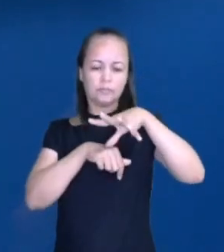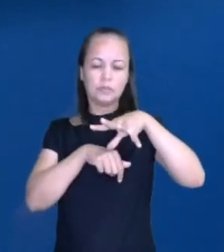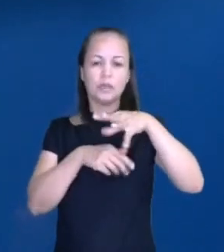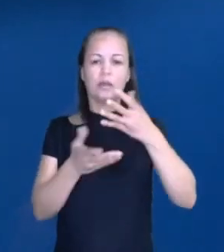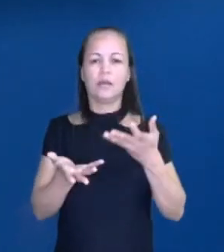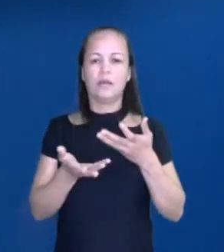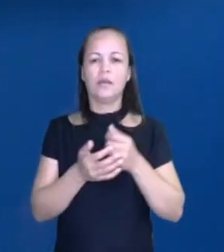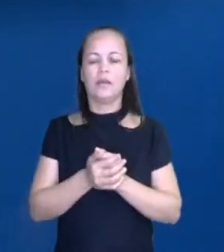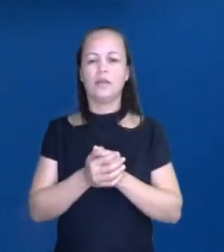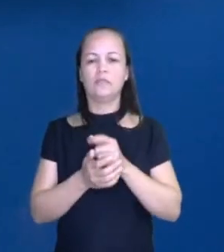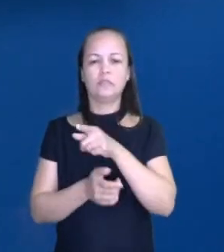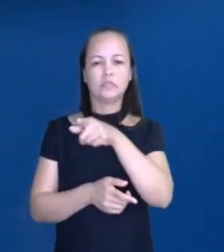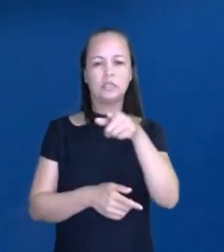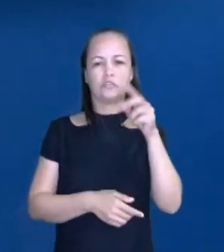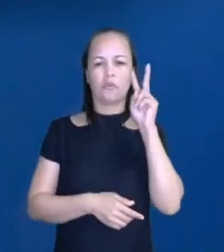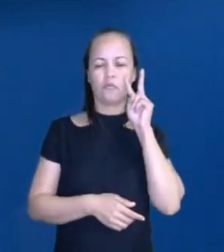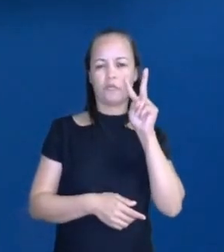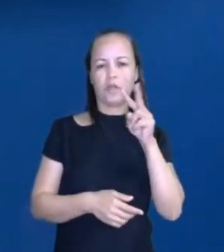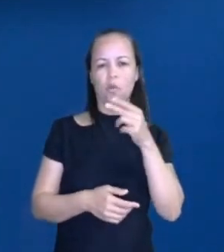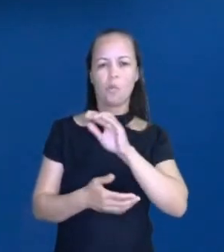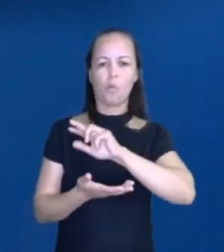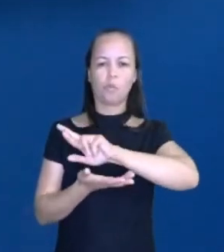vamos ver outros pontos aí para vocês.